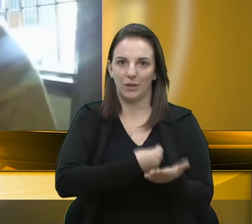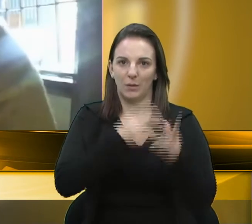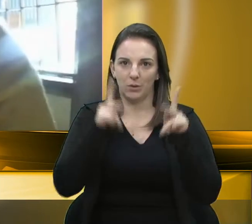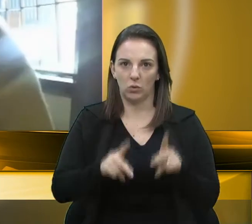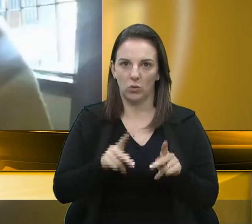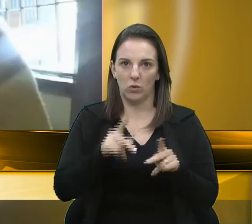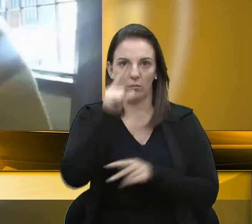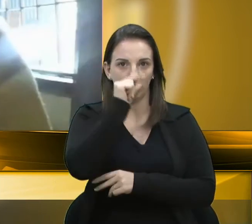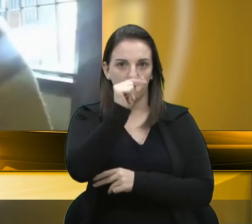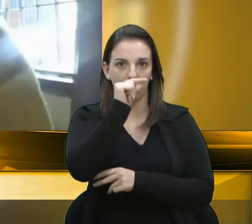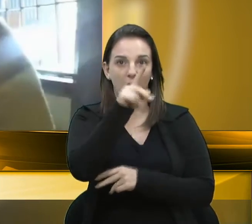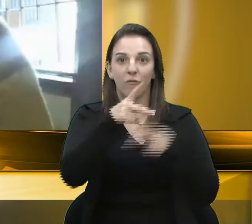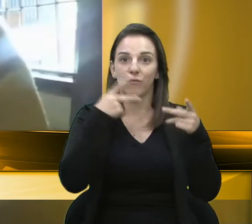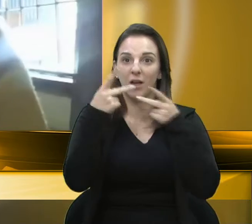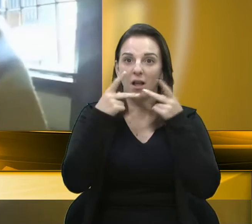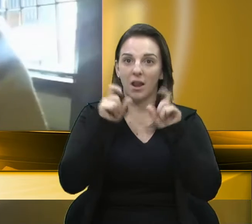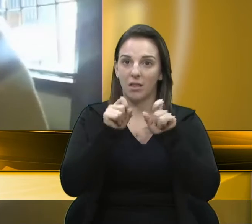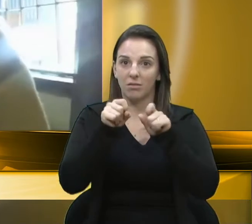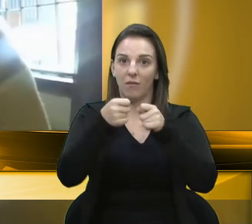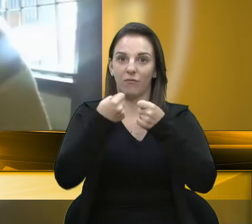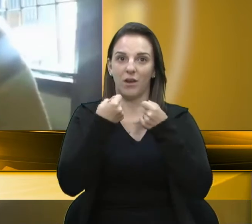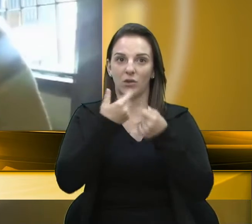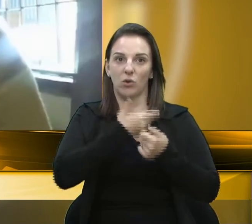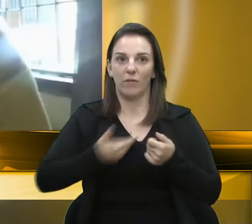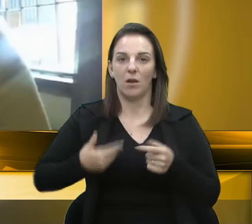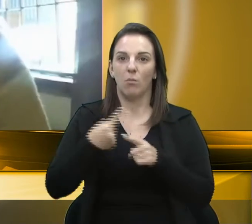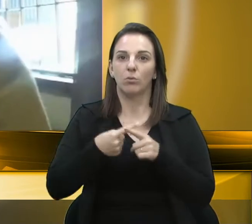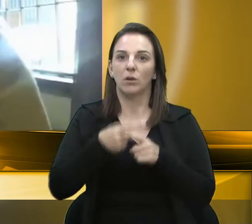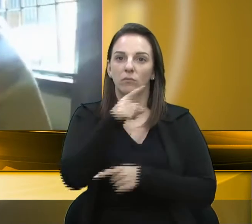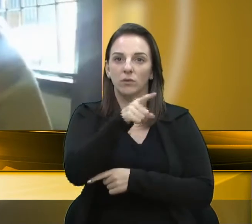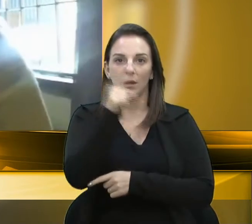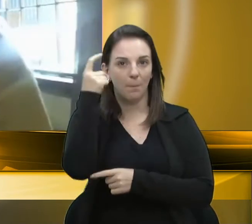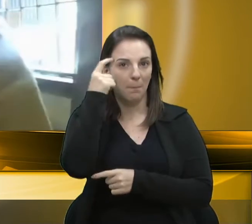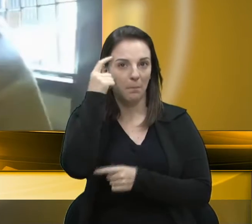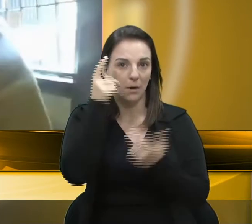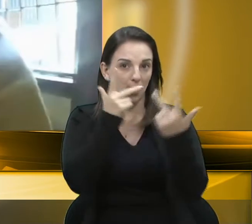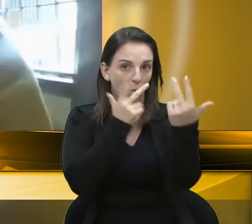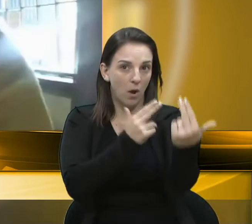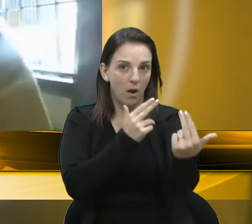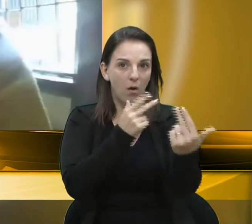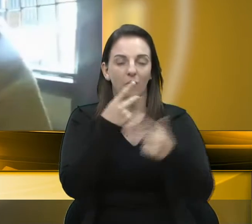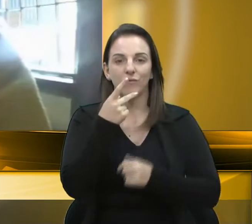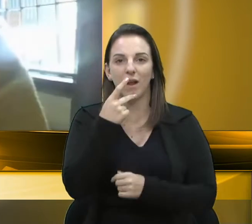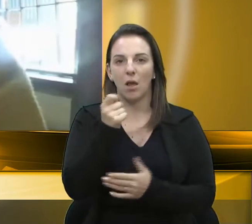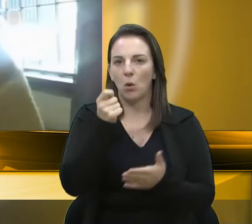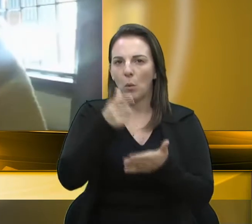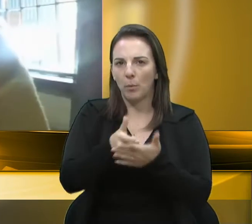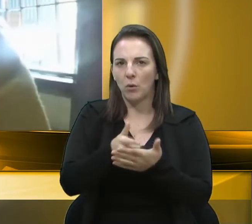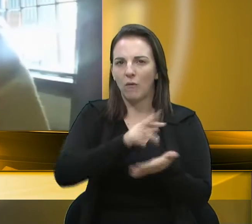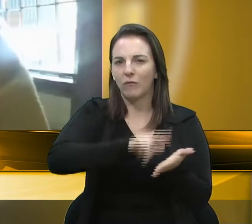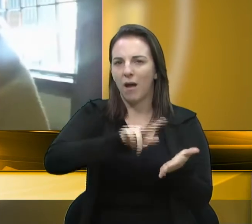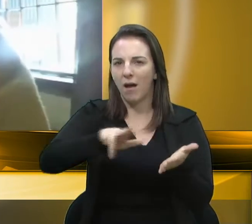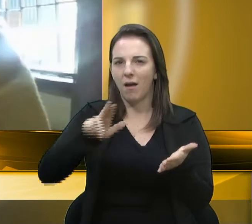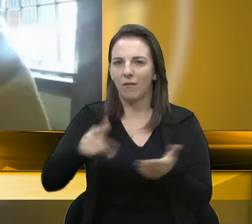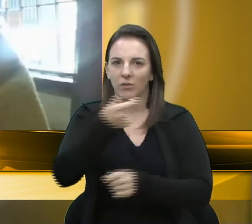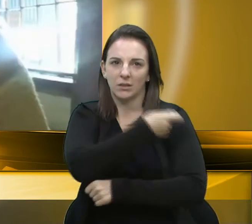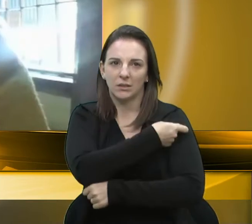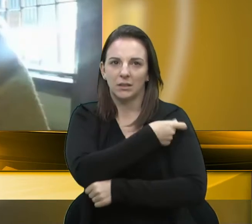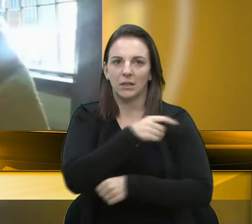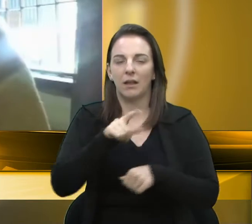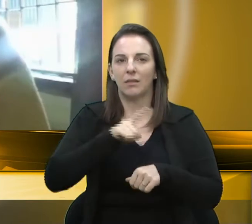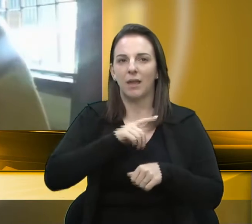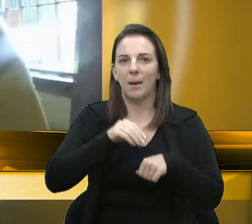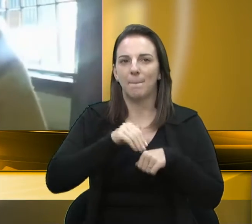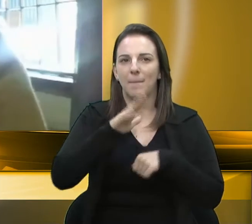muito, defende seu governo, porque o senhor pensa igual. Então, agora o vem dizer, ah, o governo comprou várias vacinas, ah, tem mais vacina do que população.